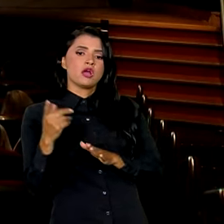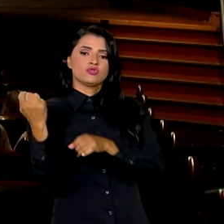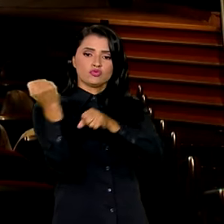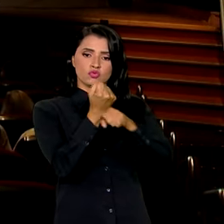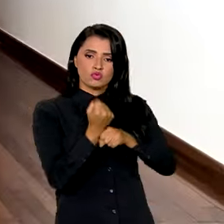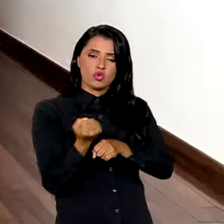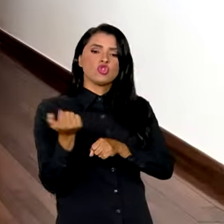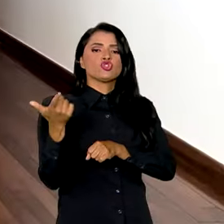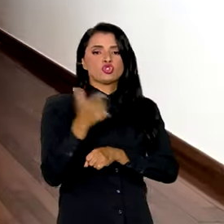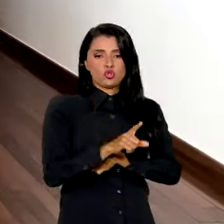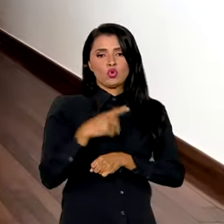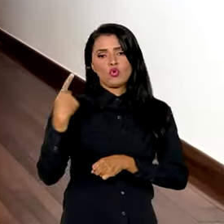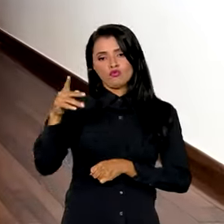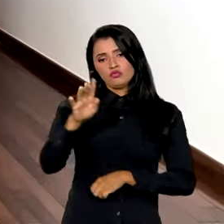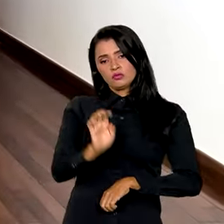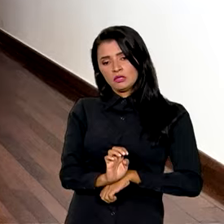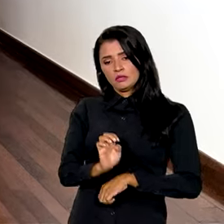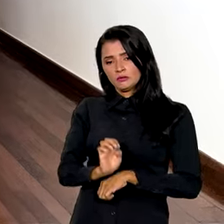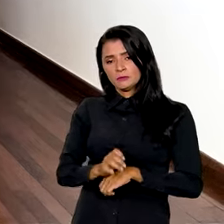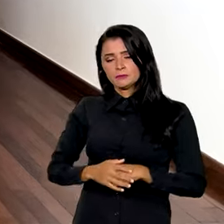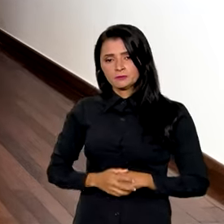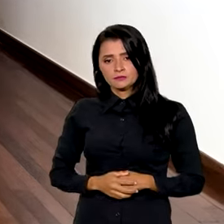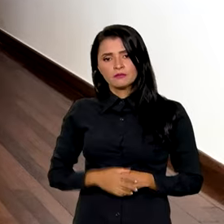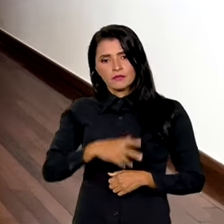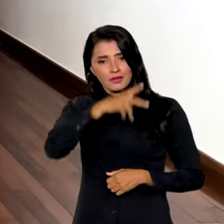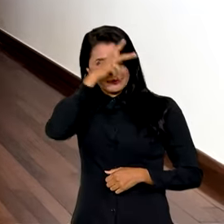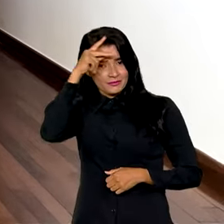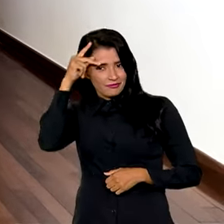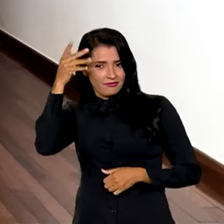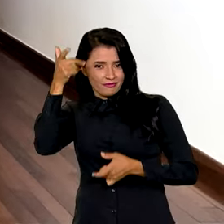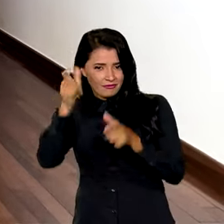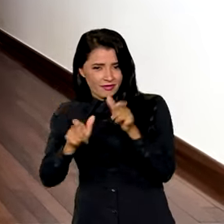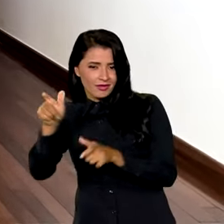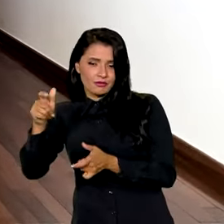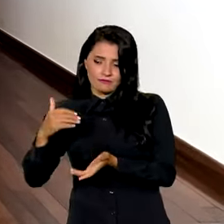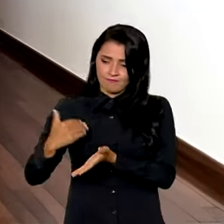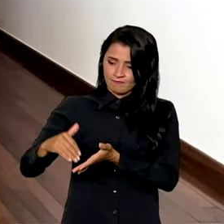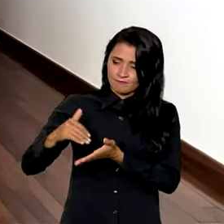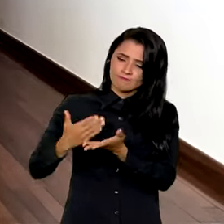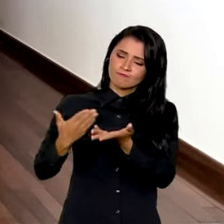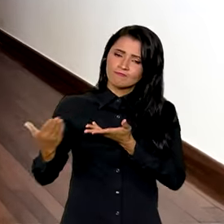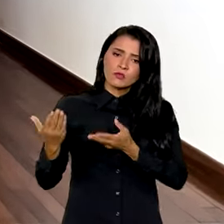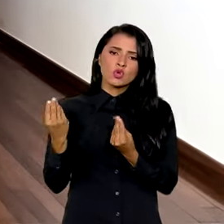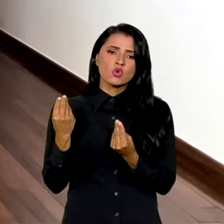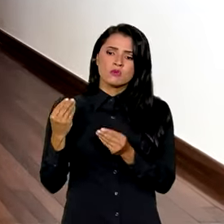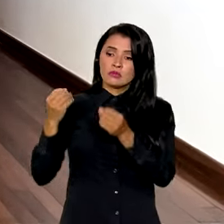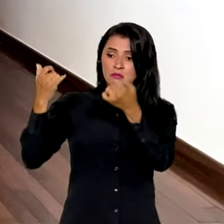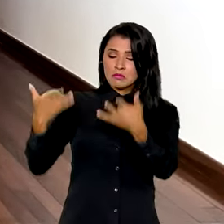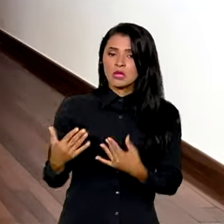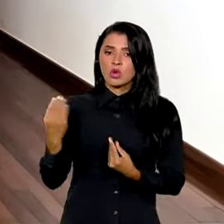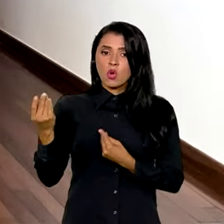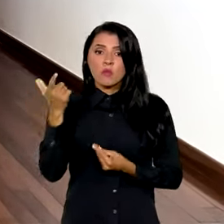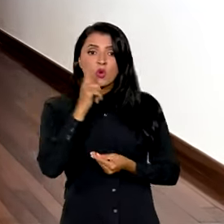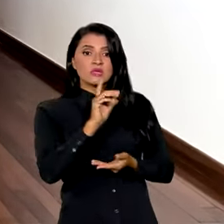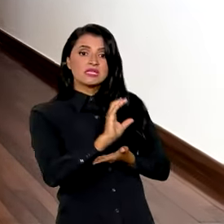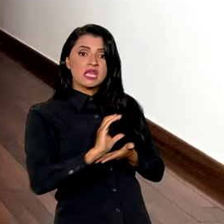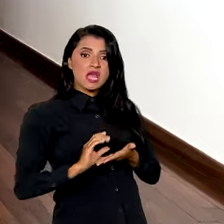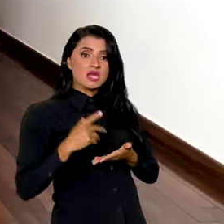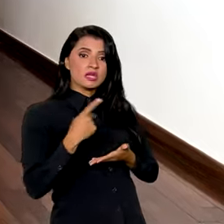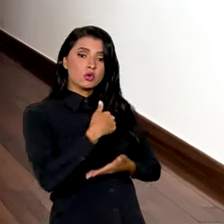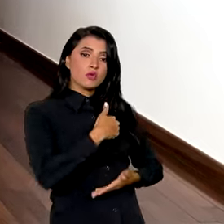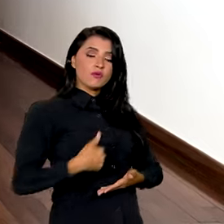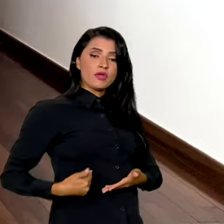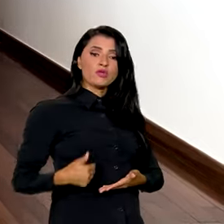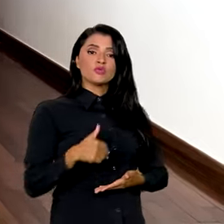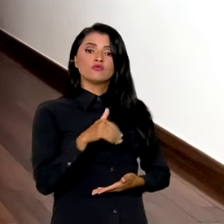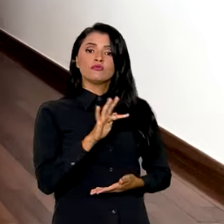do Estado. Para explicar para os prefeitos, prefeitas, secretários, como que eles pegam esse recurso do governo federal, como